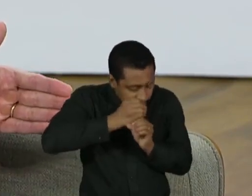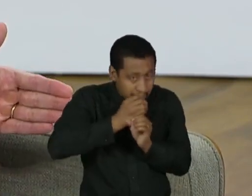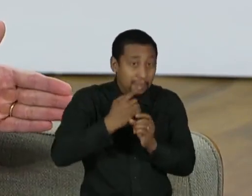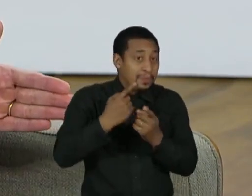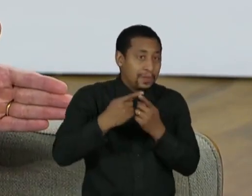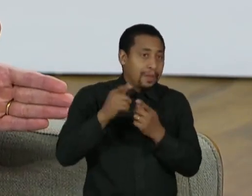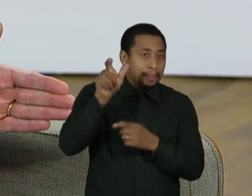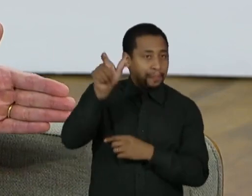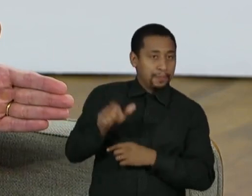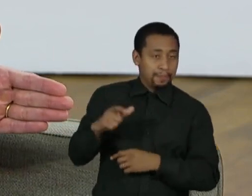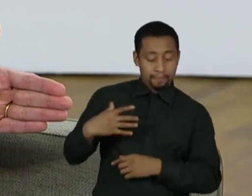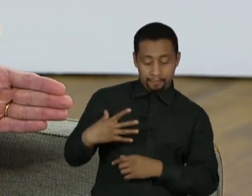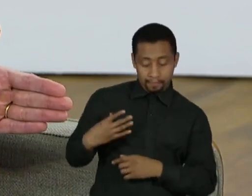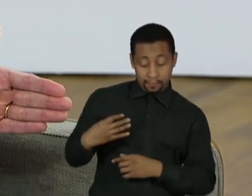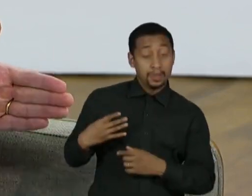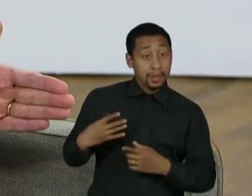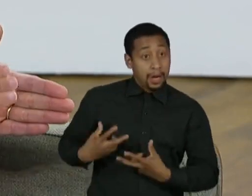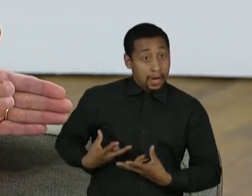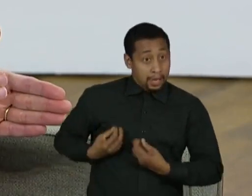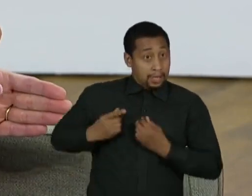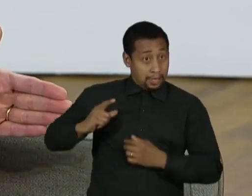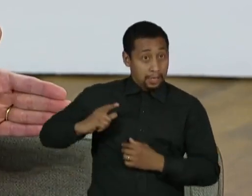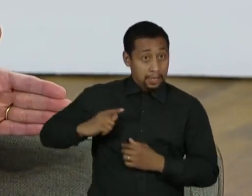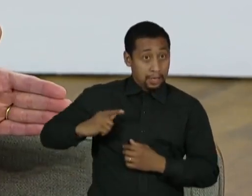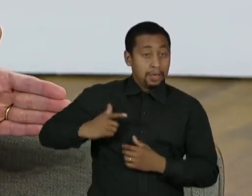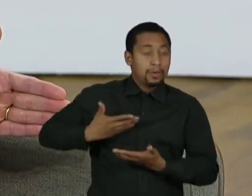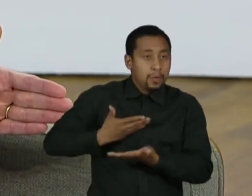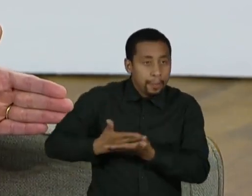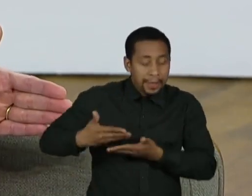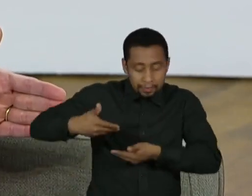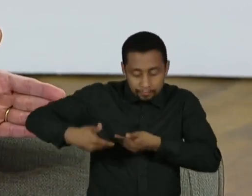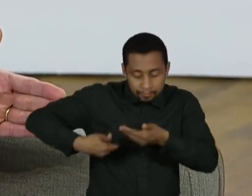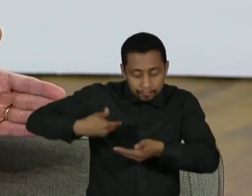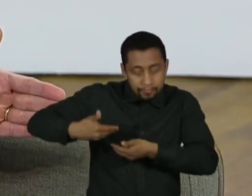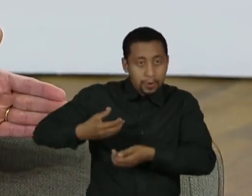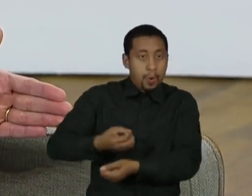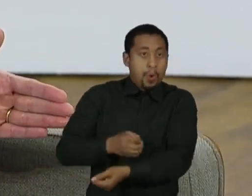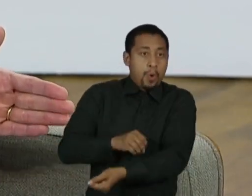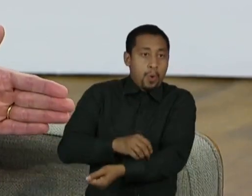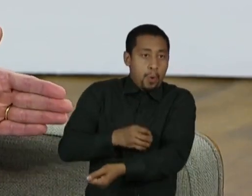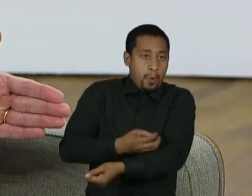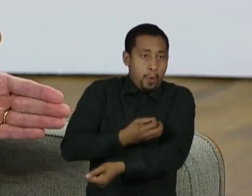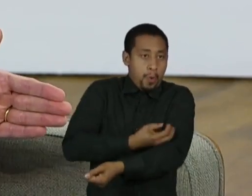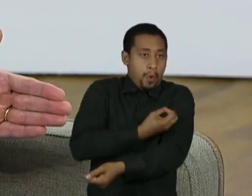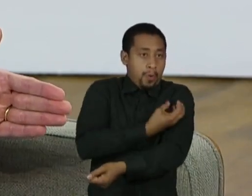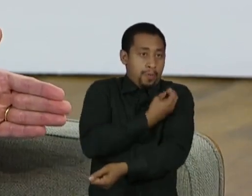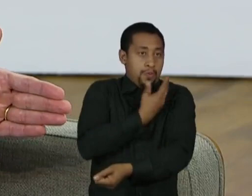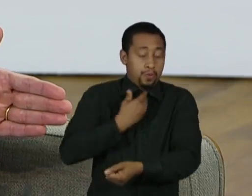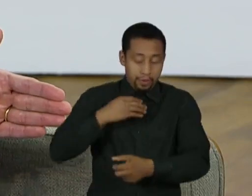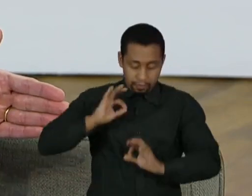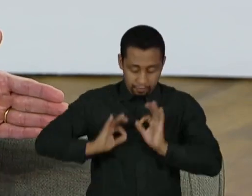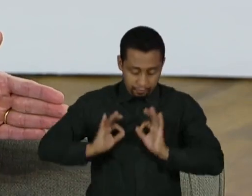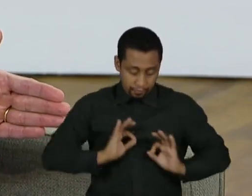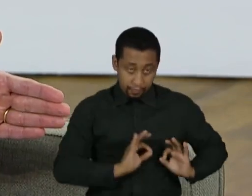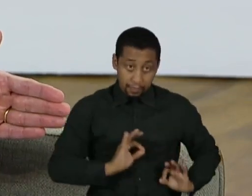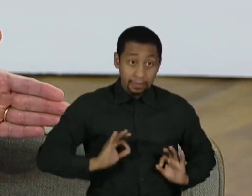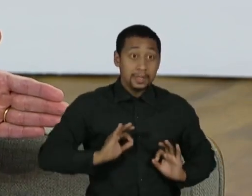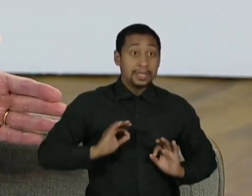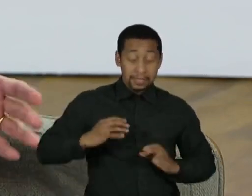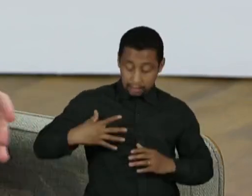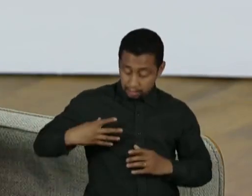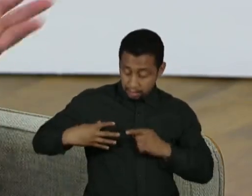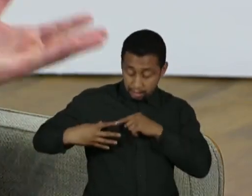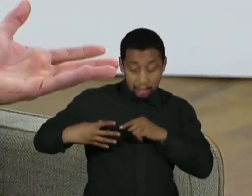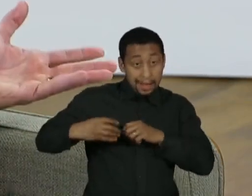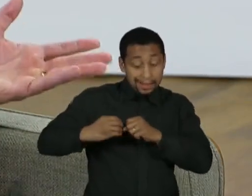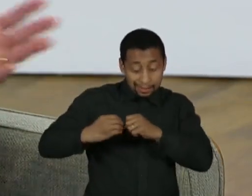quimioterapia pós-operatória ou preventiva, hormonioterapia. Mas, sabidamente, se a gente tiver essas células presentes no